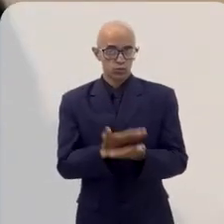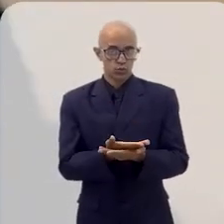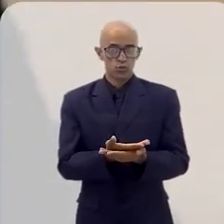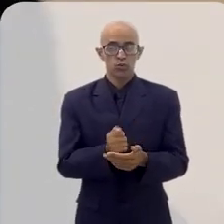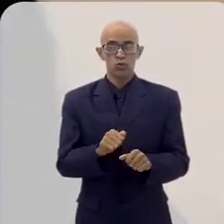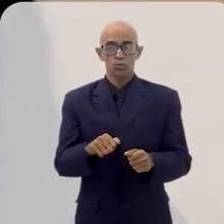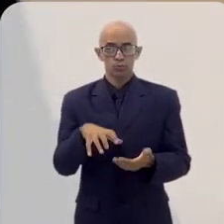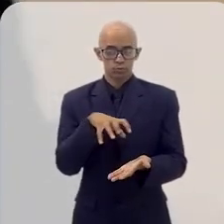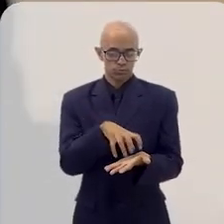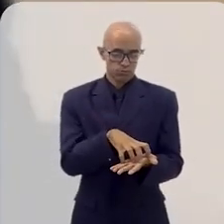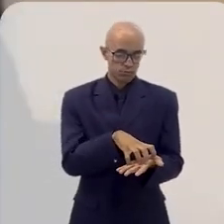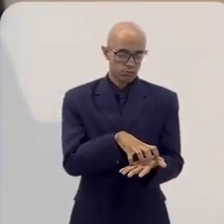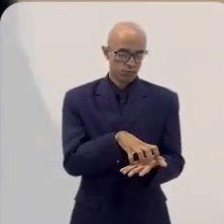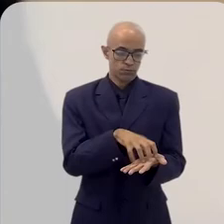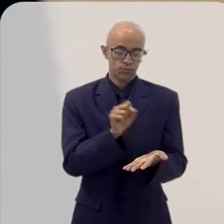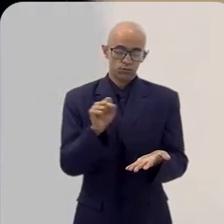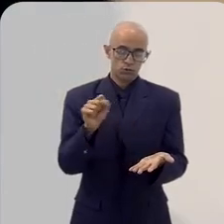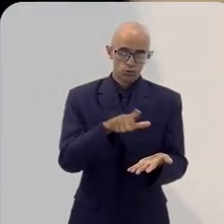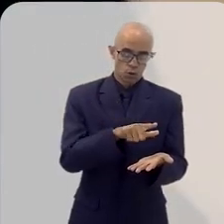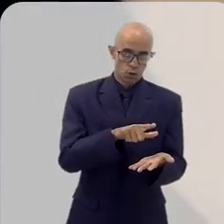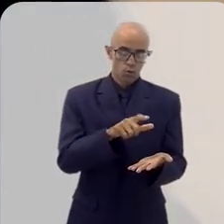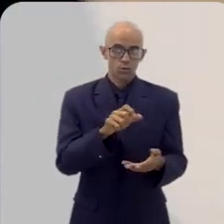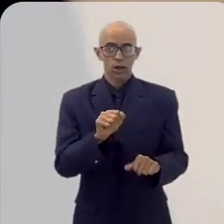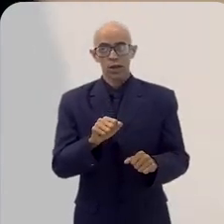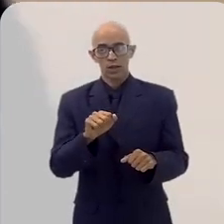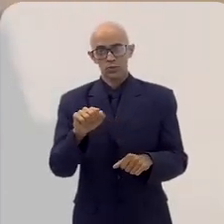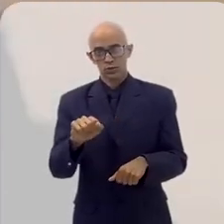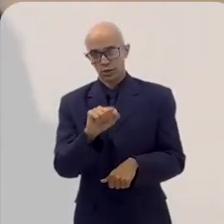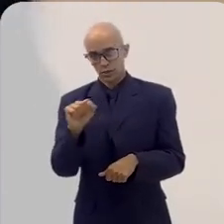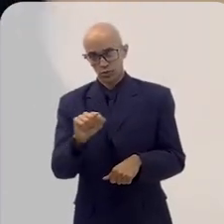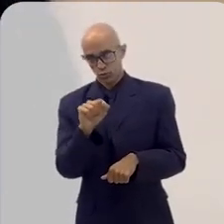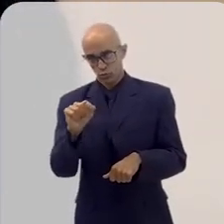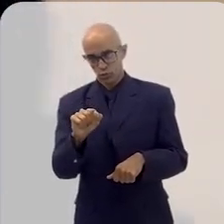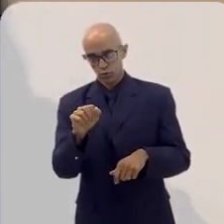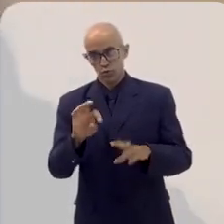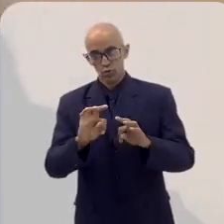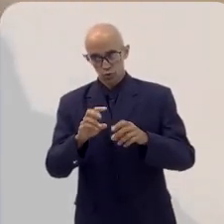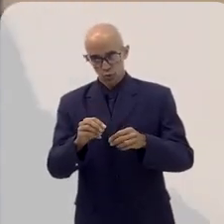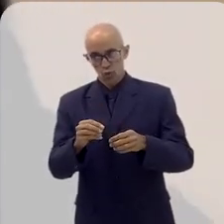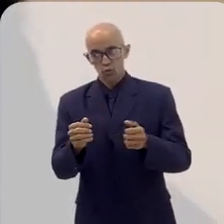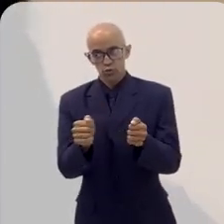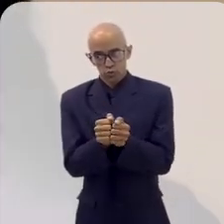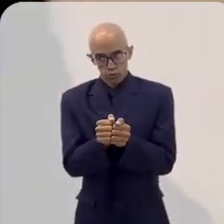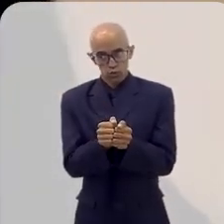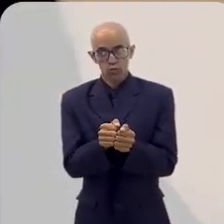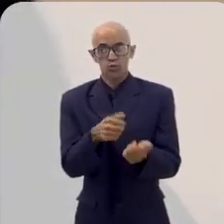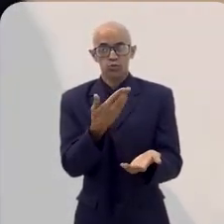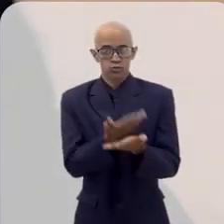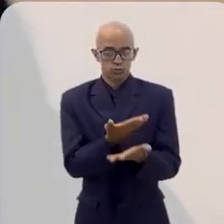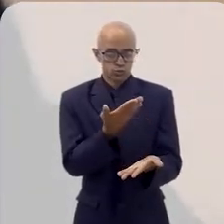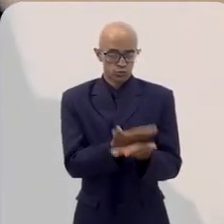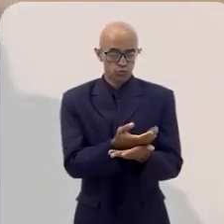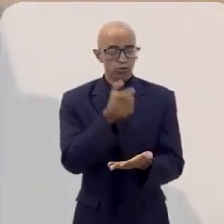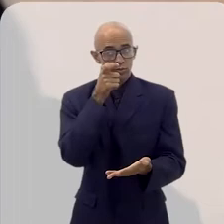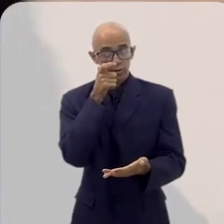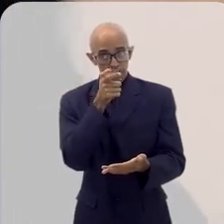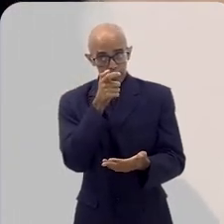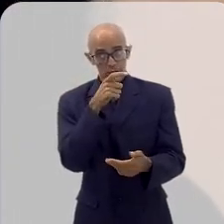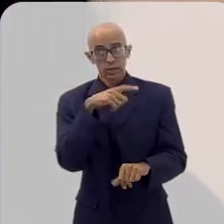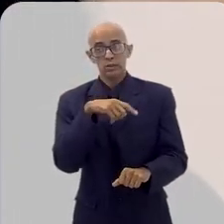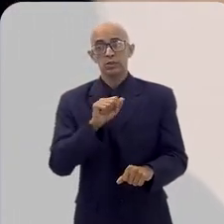concessionárias. A Bissolar está participando, as associações, todos os envolvidos e os